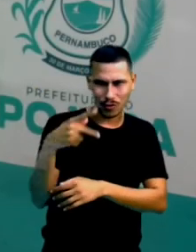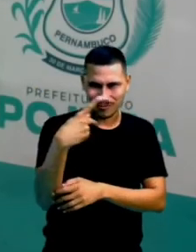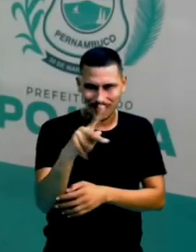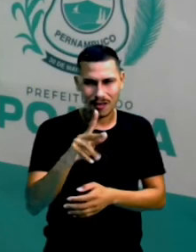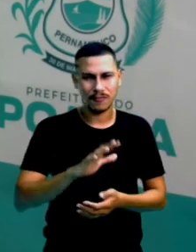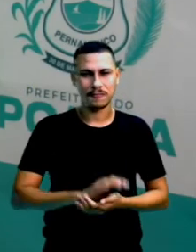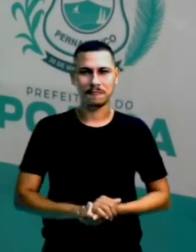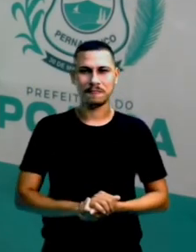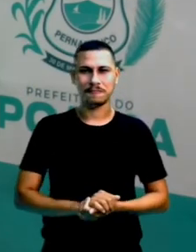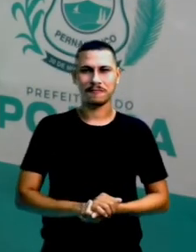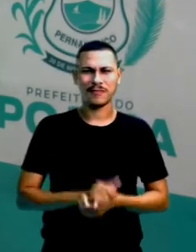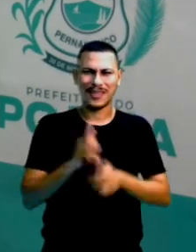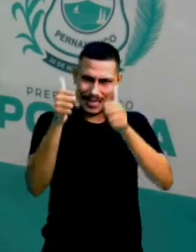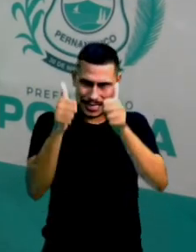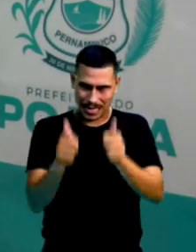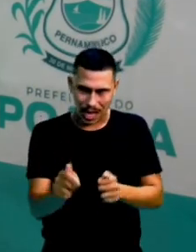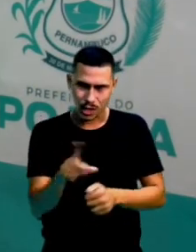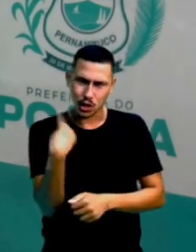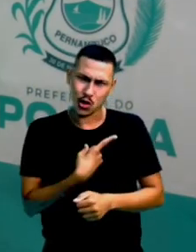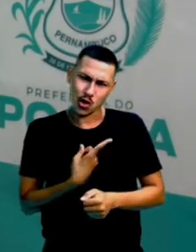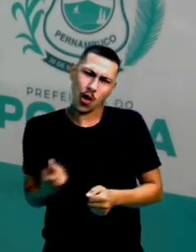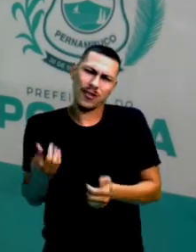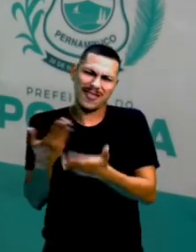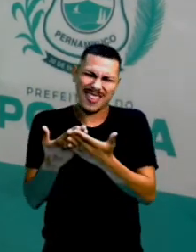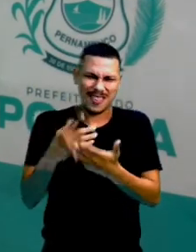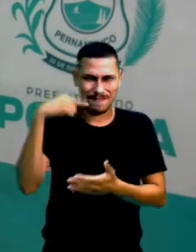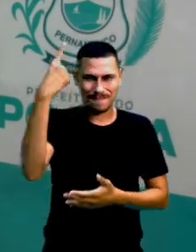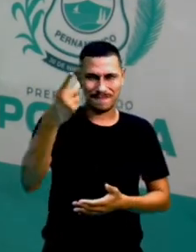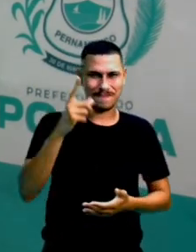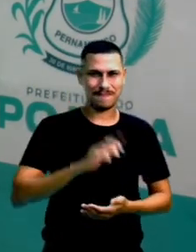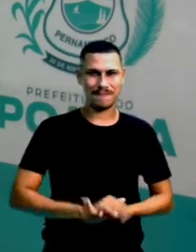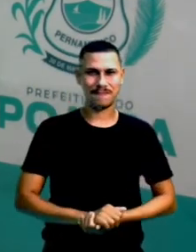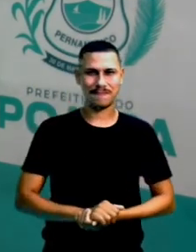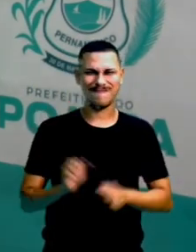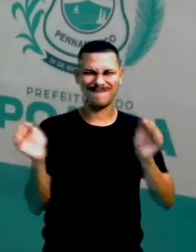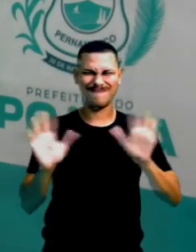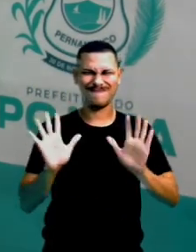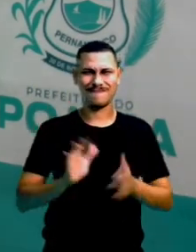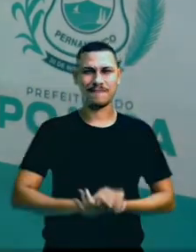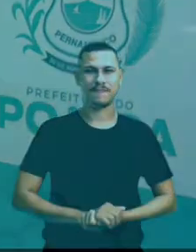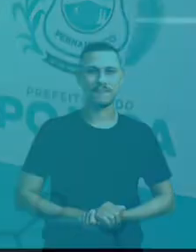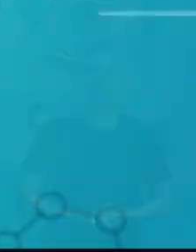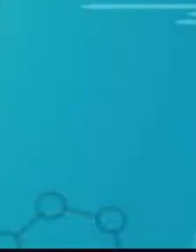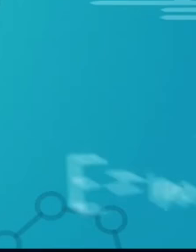seu professor Para a sua professora de artes E a gente se vê Na próxima aula Tchau, pessoal